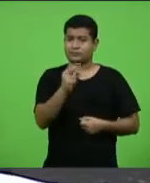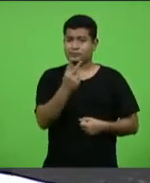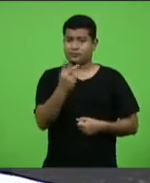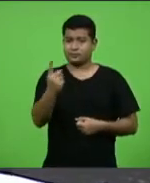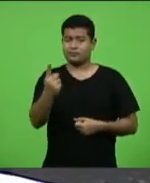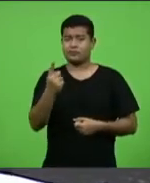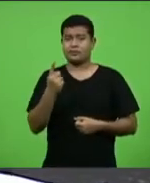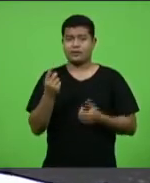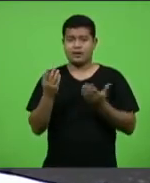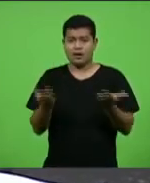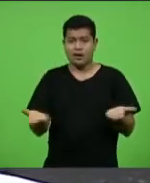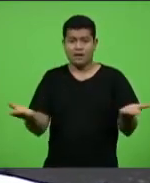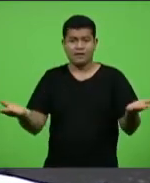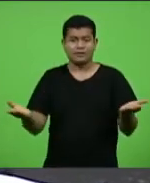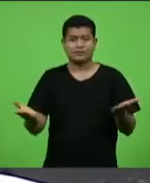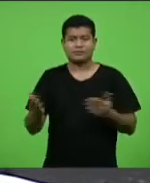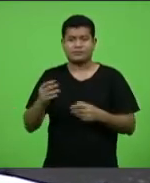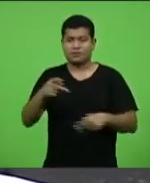brasileiro